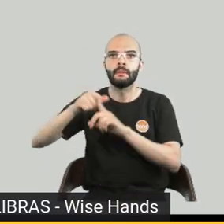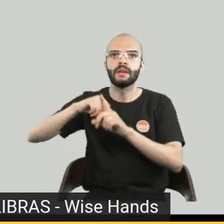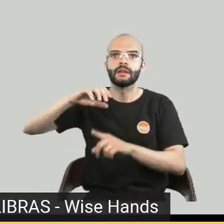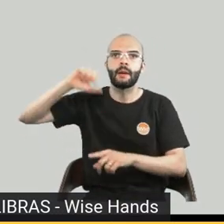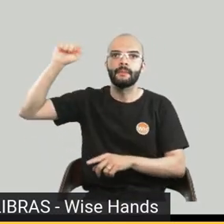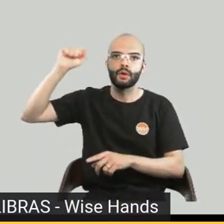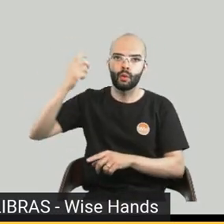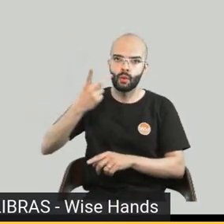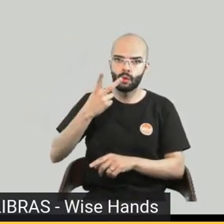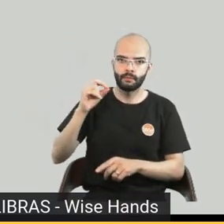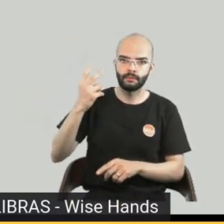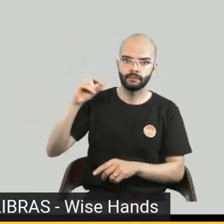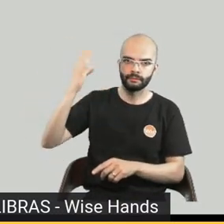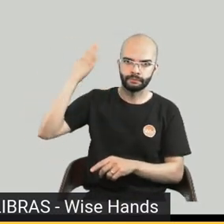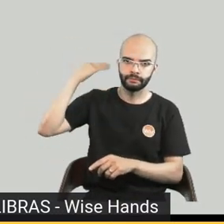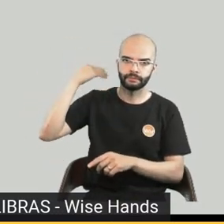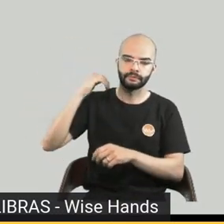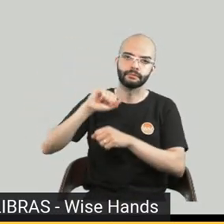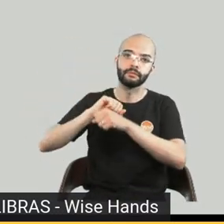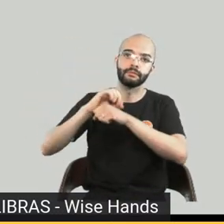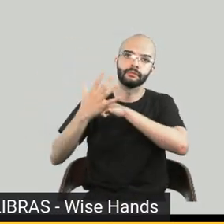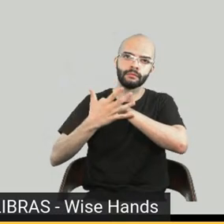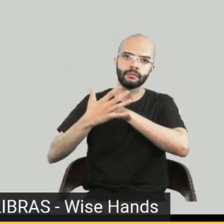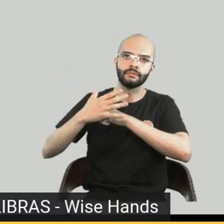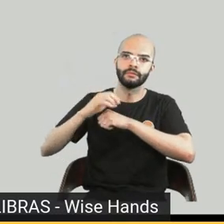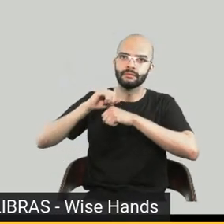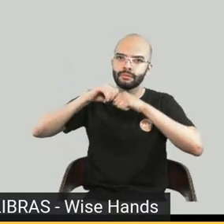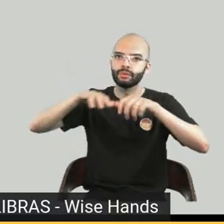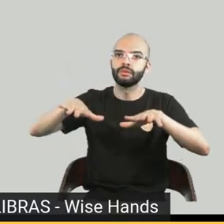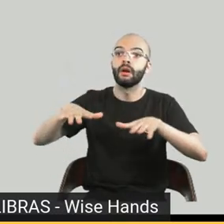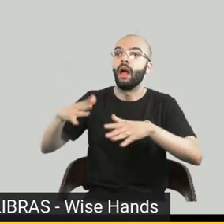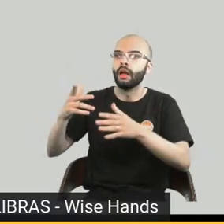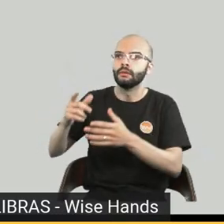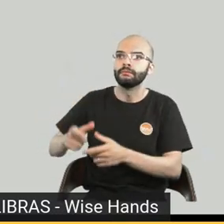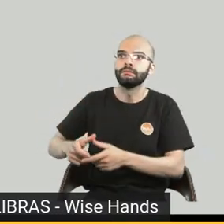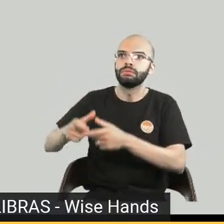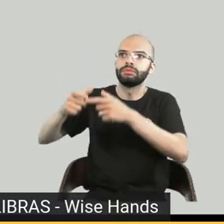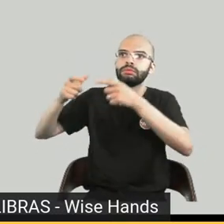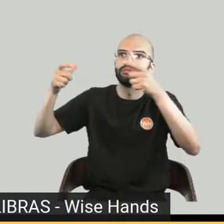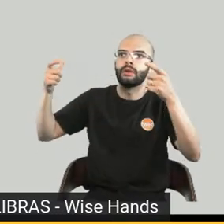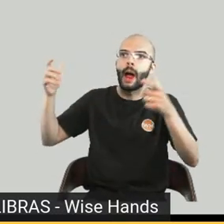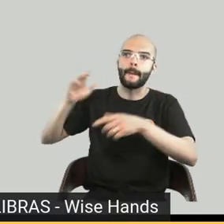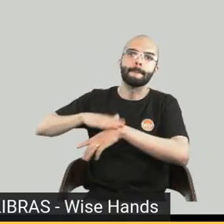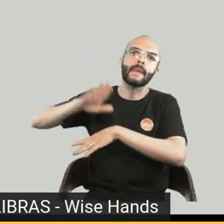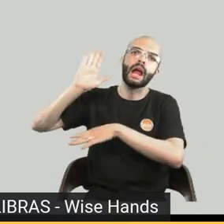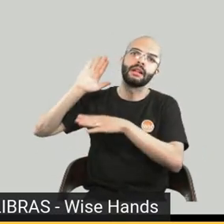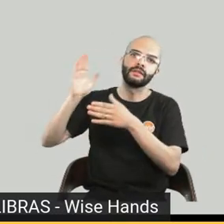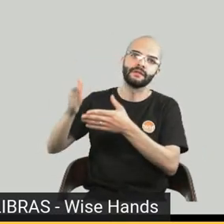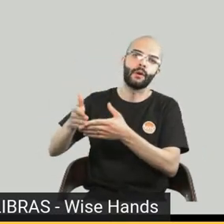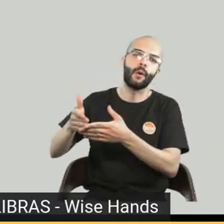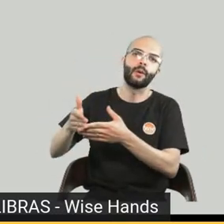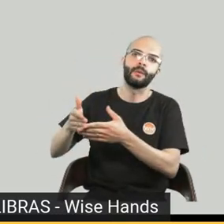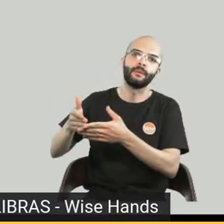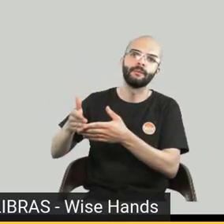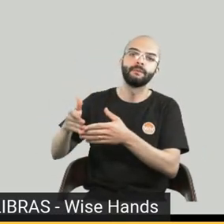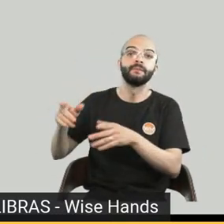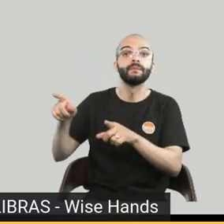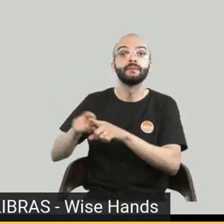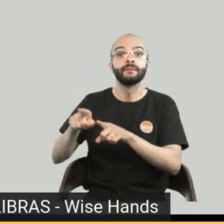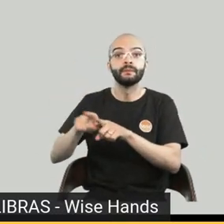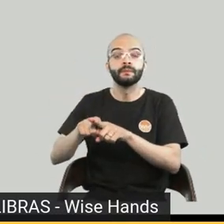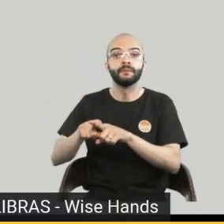Do período pré-pandemia. E foi também uma maneira da gente escoar lançamentos que a gente teve que